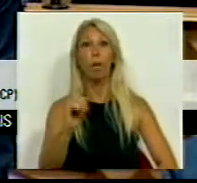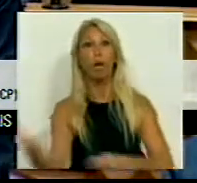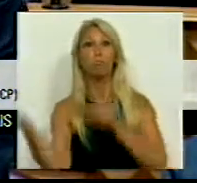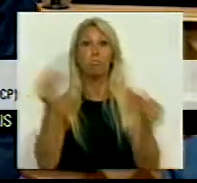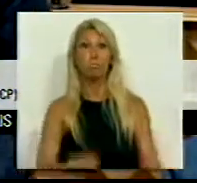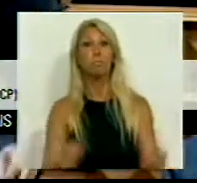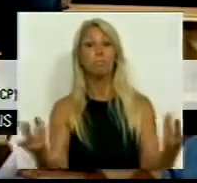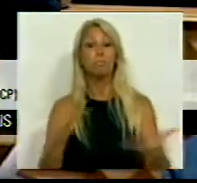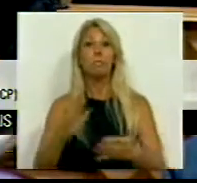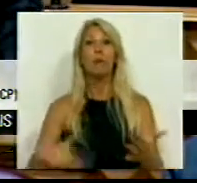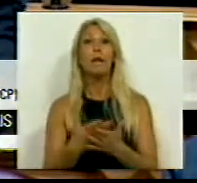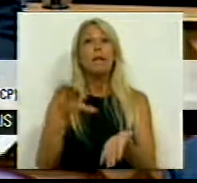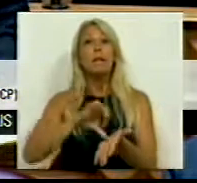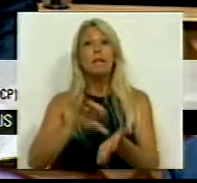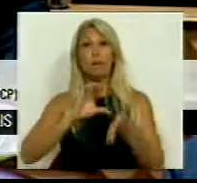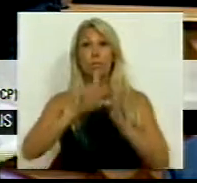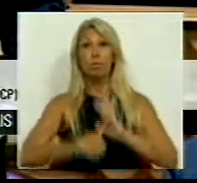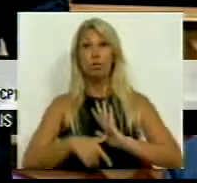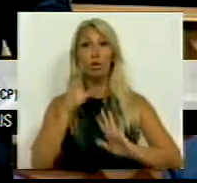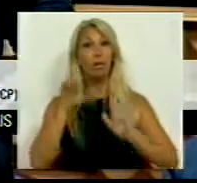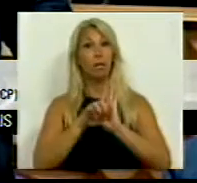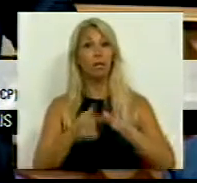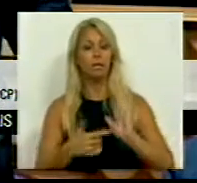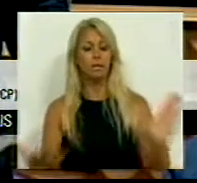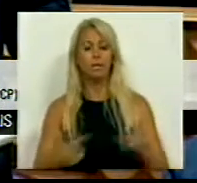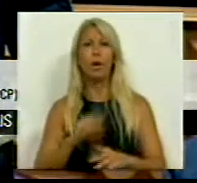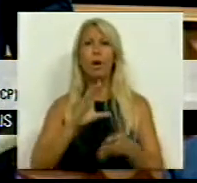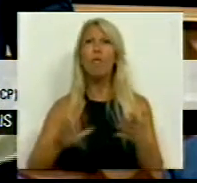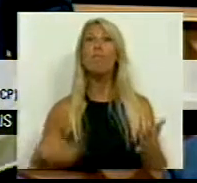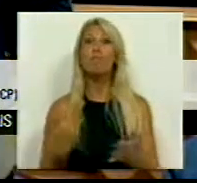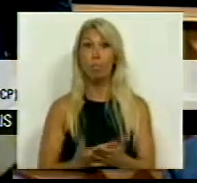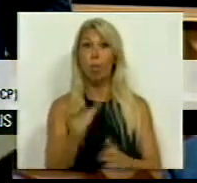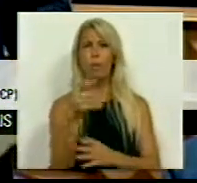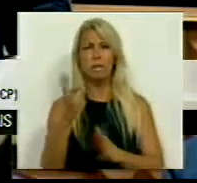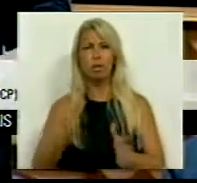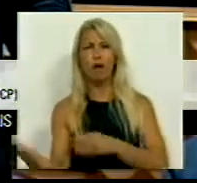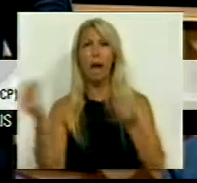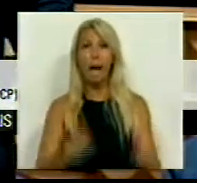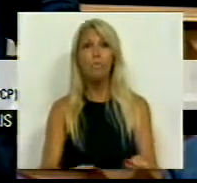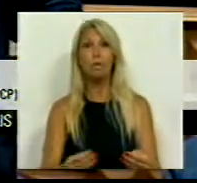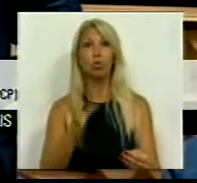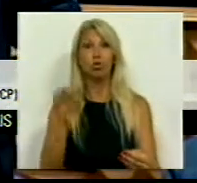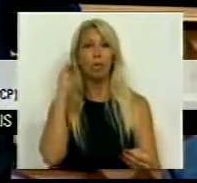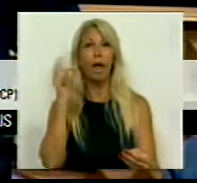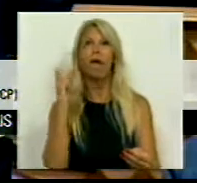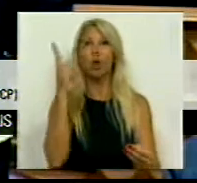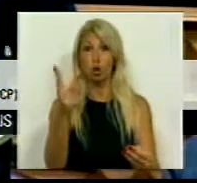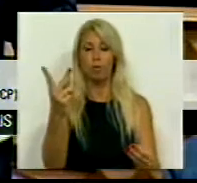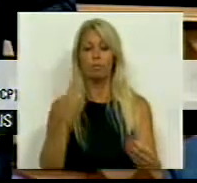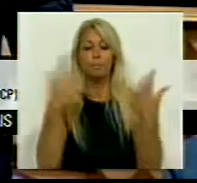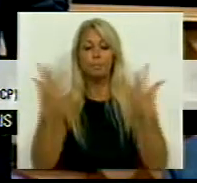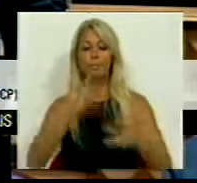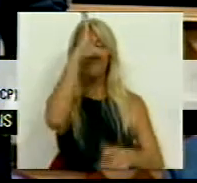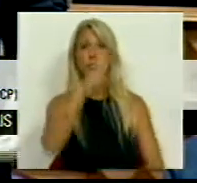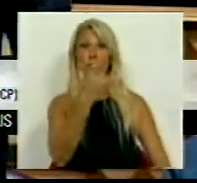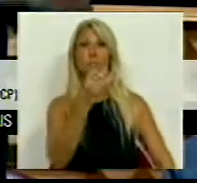de projeto legislativo. Ora, eu tenho aqui a proposta que o PCP apresentou nesse sentido faz agora dois anos para o Orçamento do Estado de